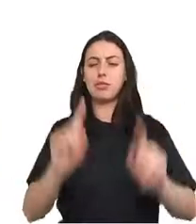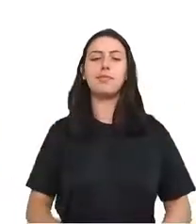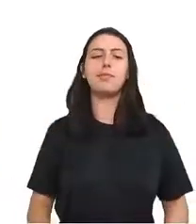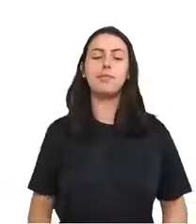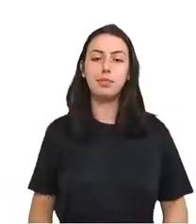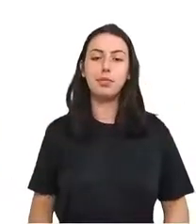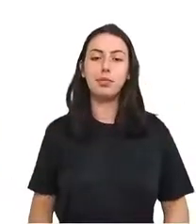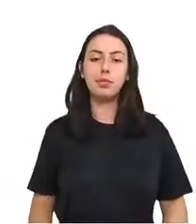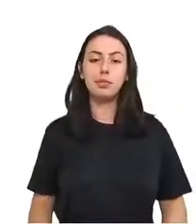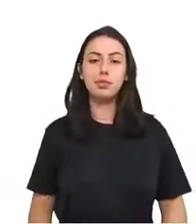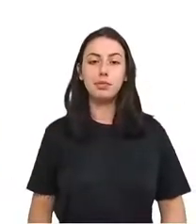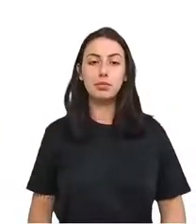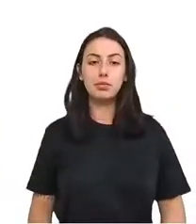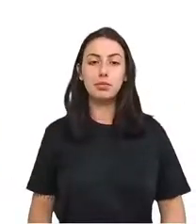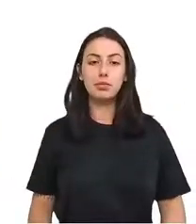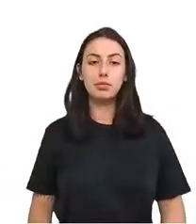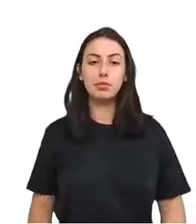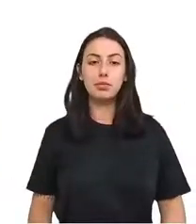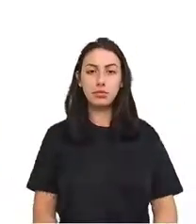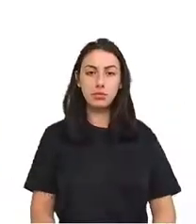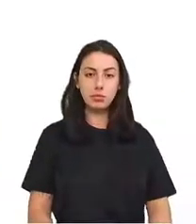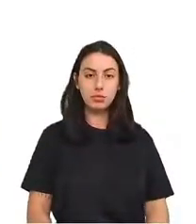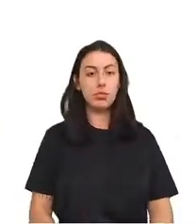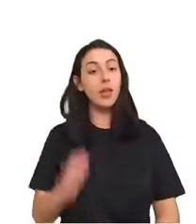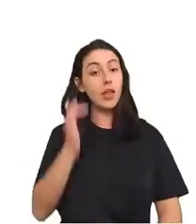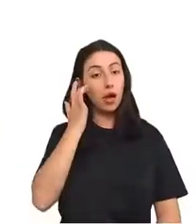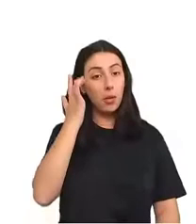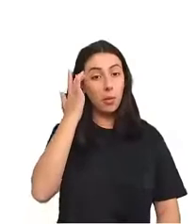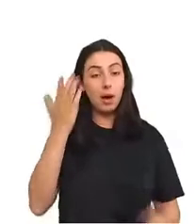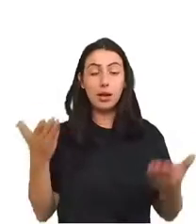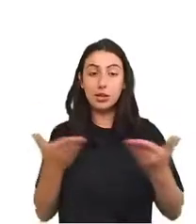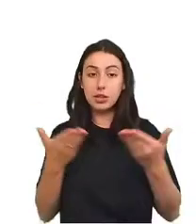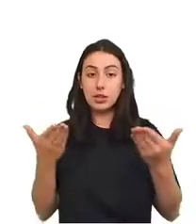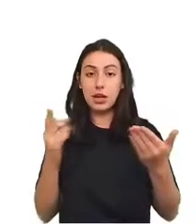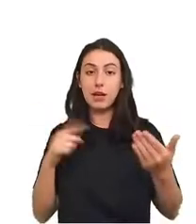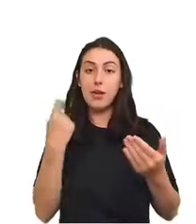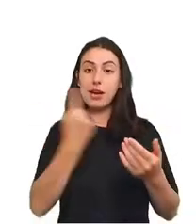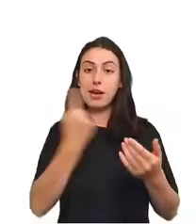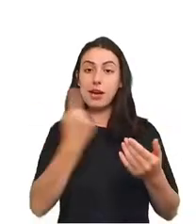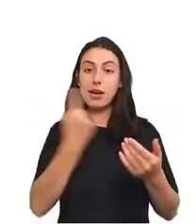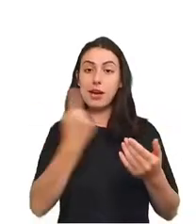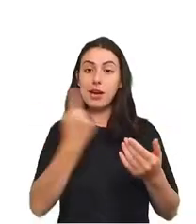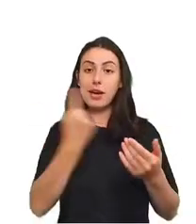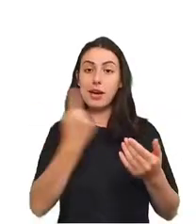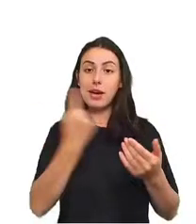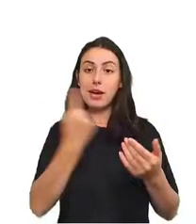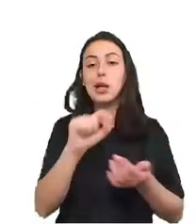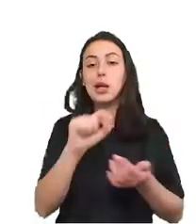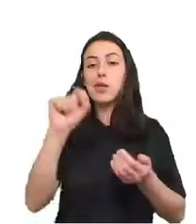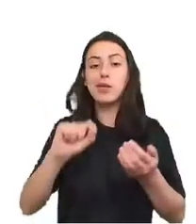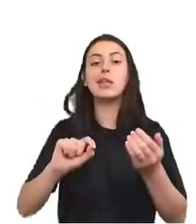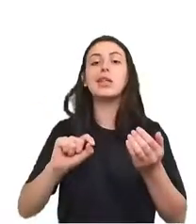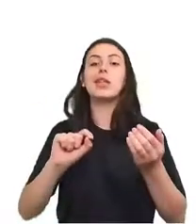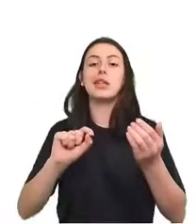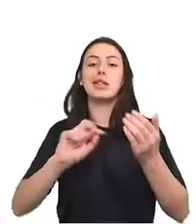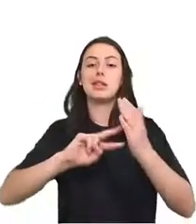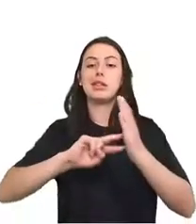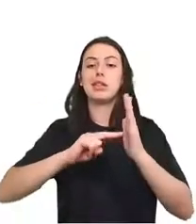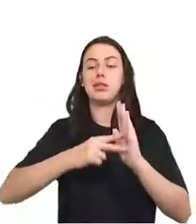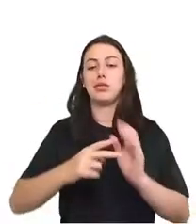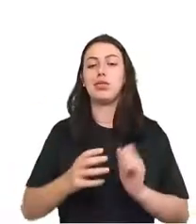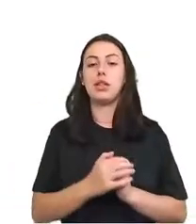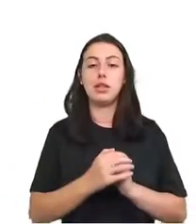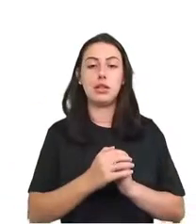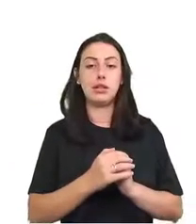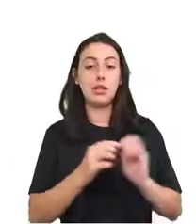learning, mas eu acho que está na hora de a gente definir o que é isto. Os dicionários definem machine learning como técnicas que